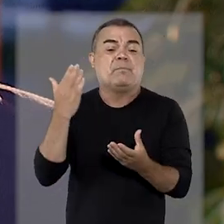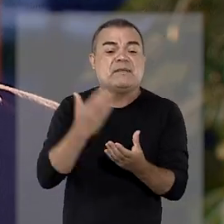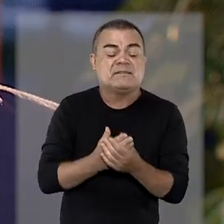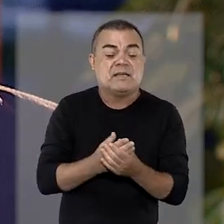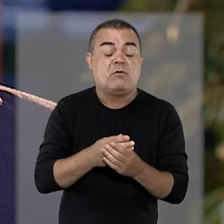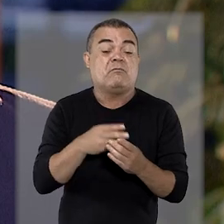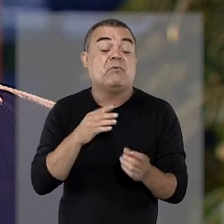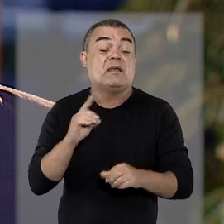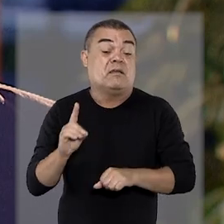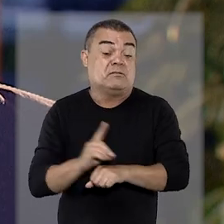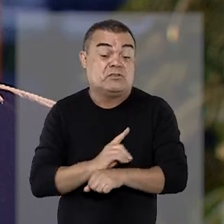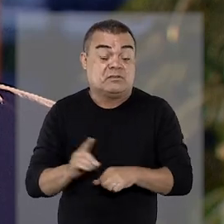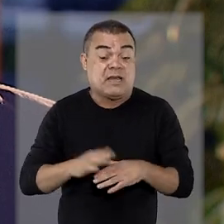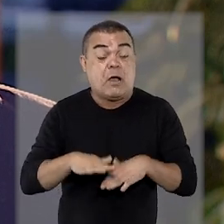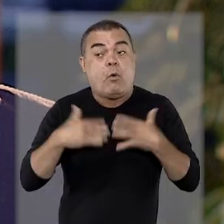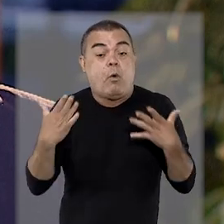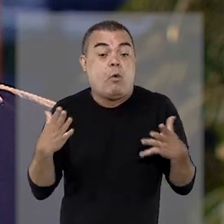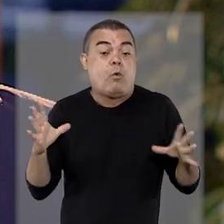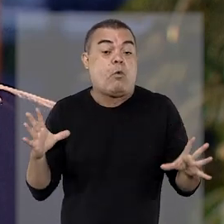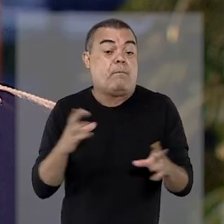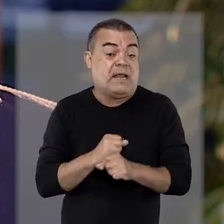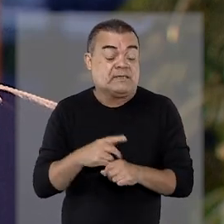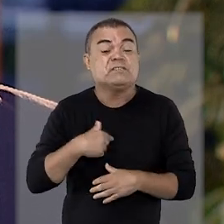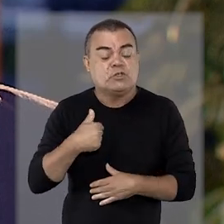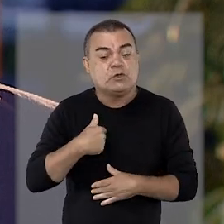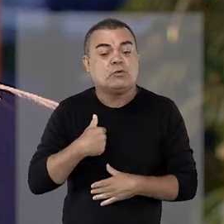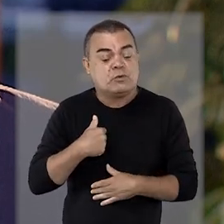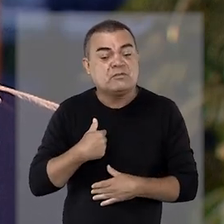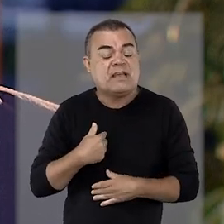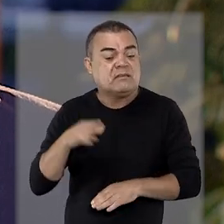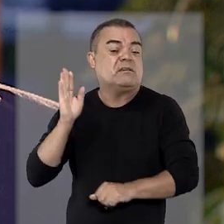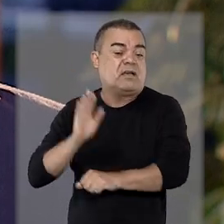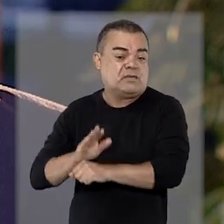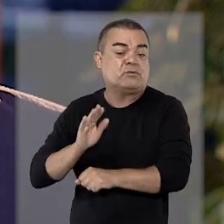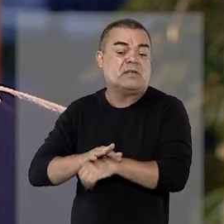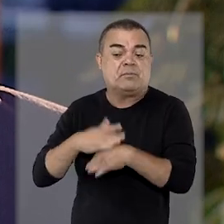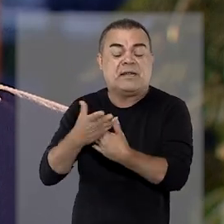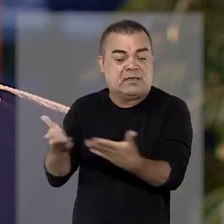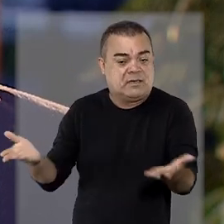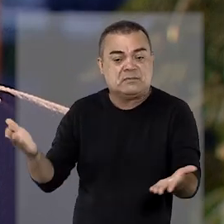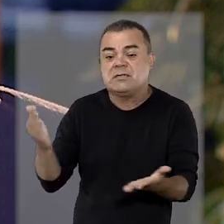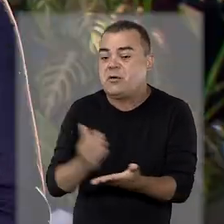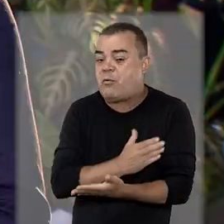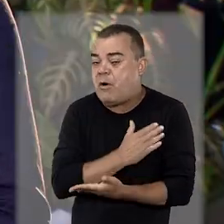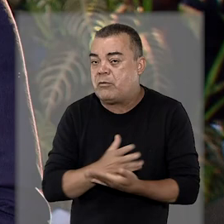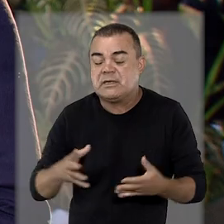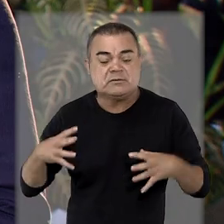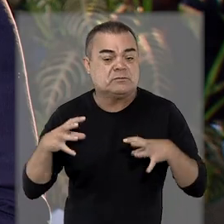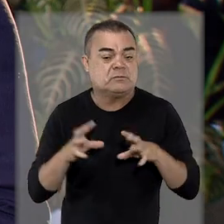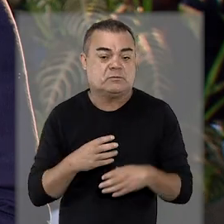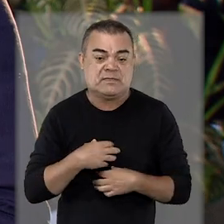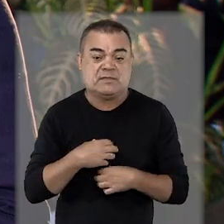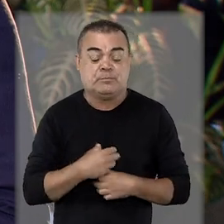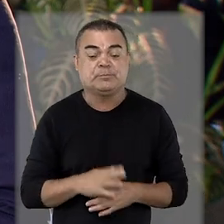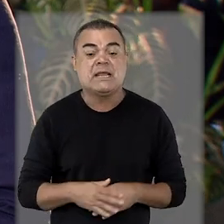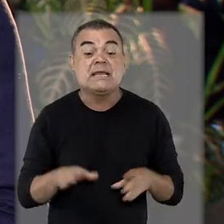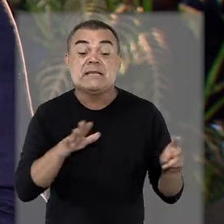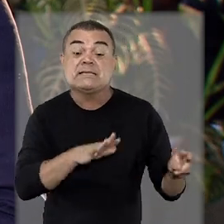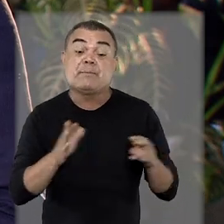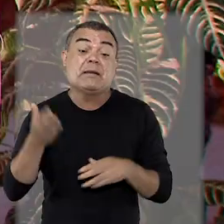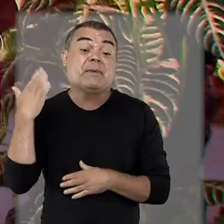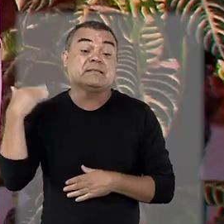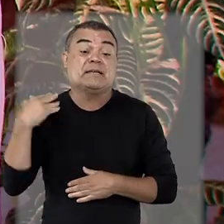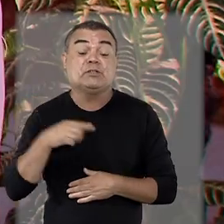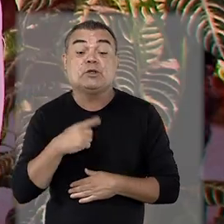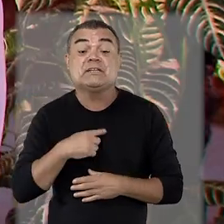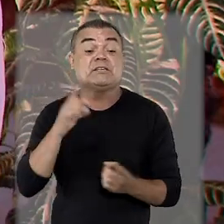peticionamento eletrônico até uma informação mais complexa, a gente consegue passar para o advogado isso, seja em qualquer situação.